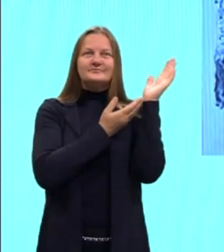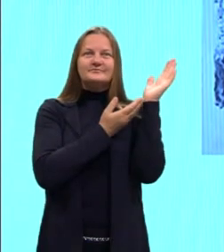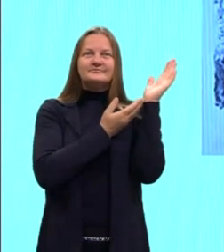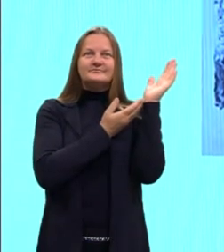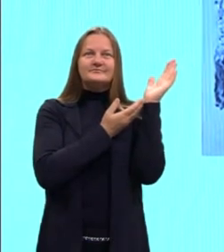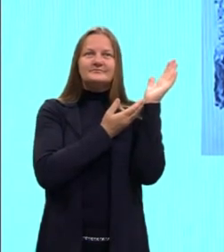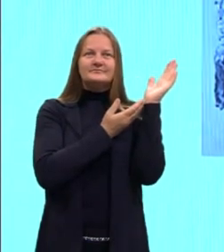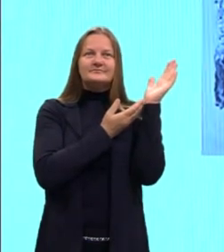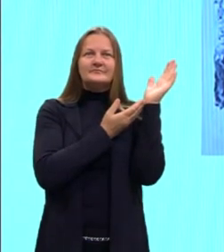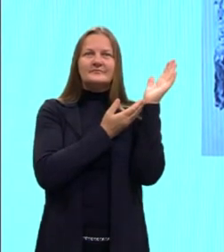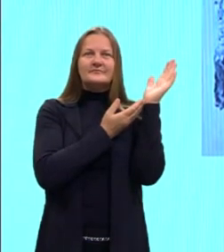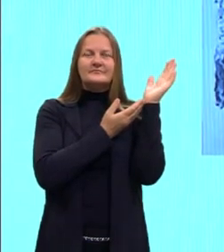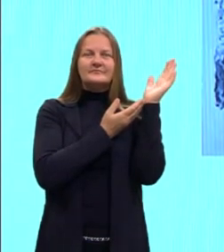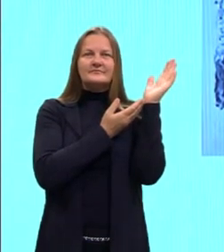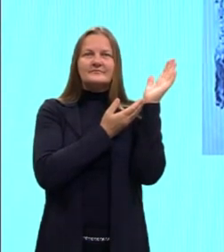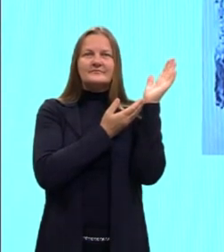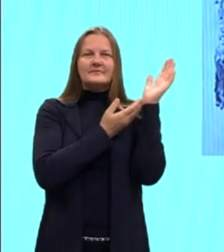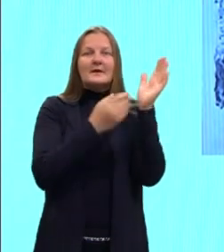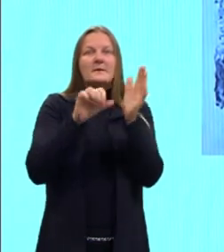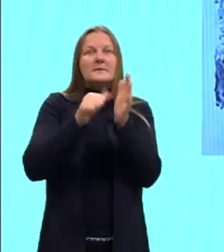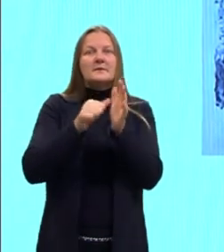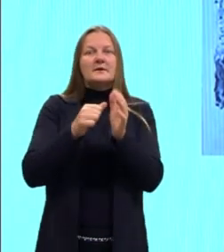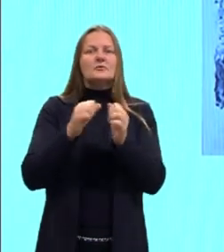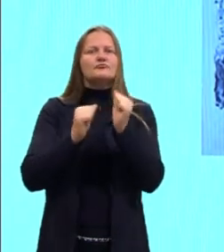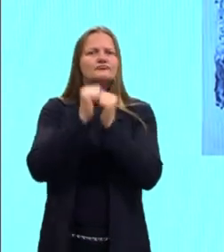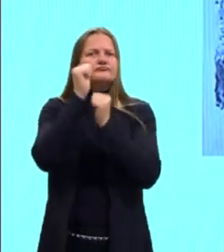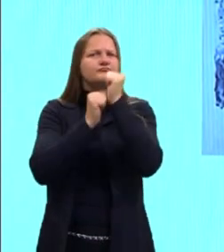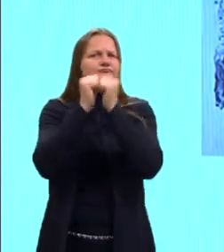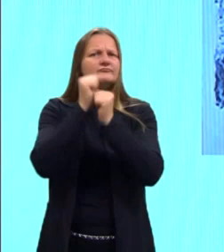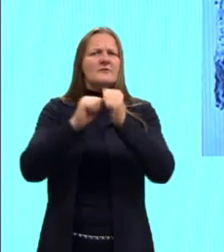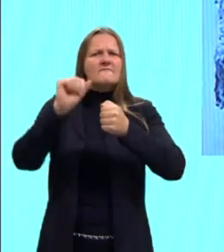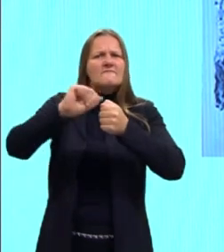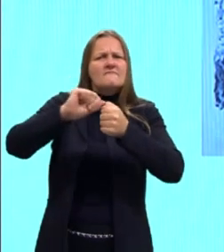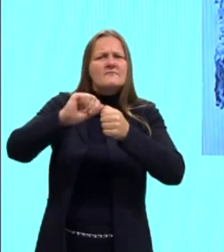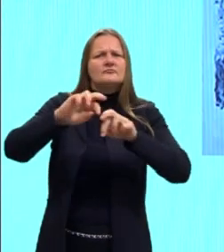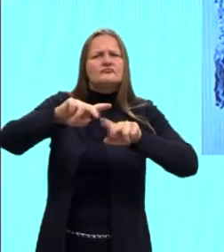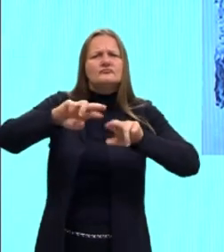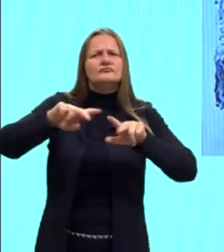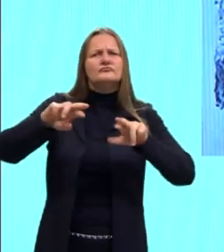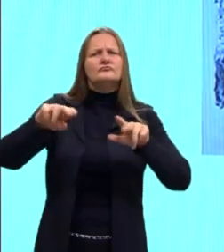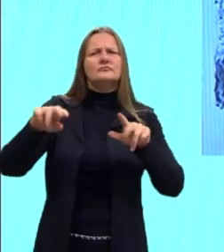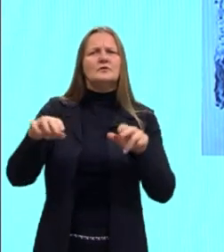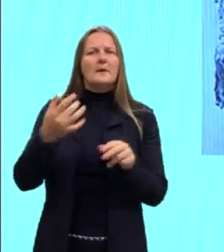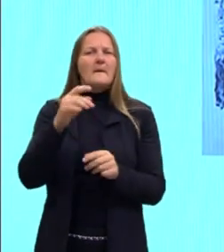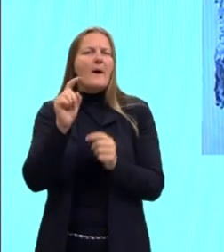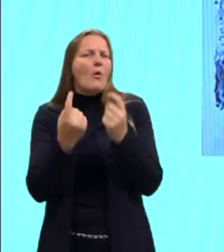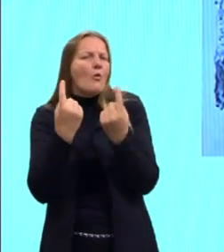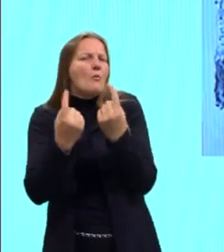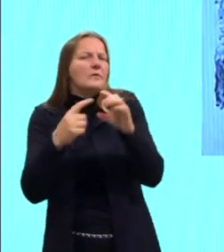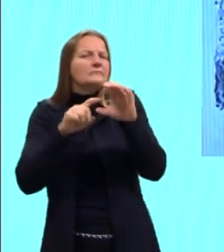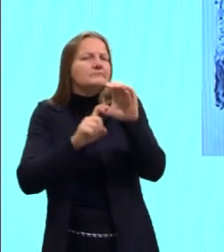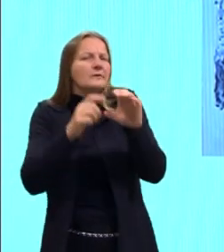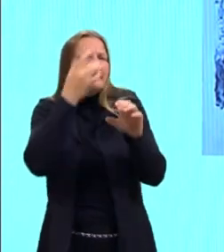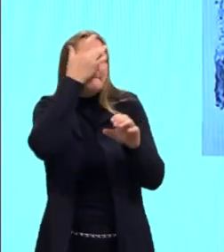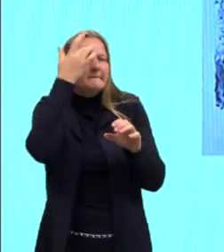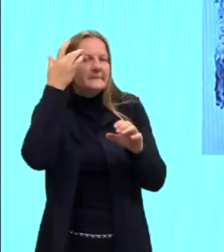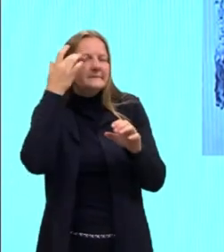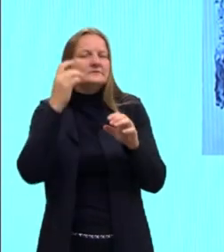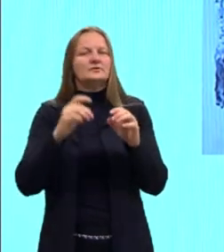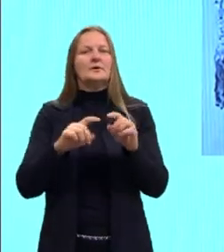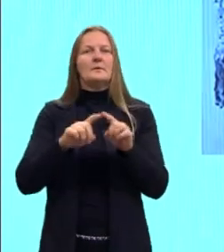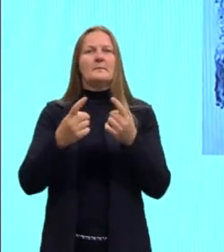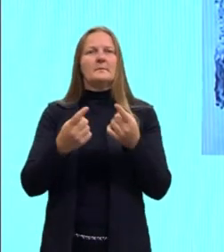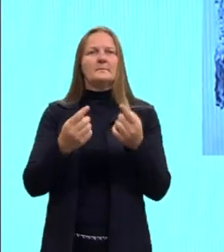galera aí que está utilizando as máquinas, né? Que está fazendo, ainda assim, tu precisava de pessoas, né? Para fazer essas questões.